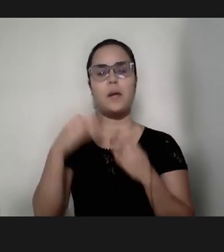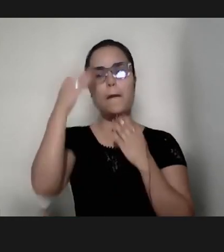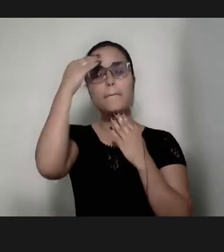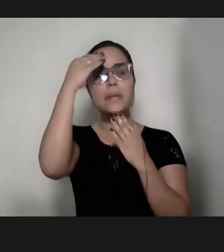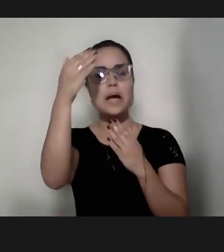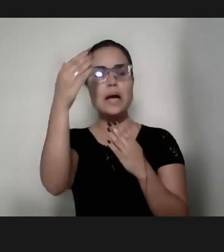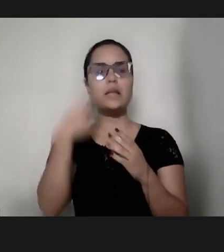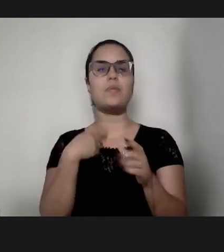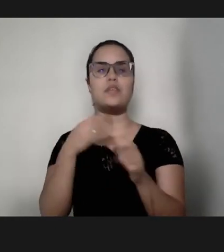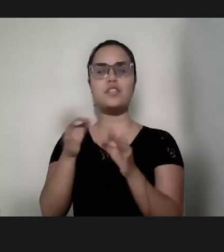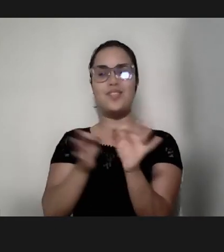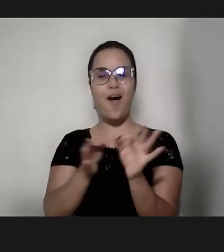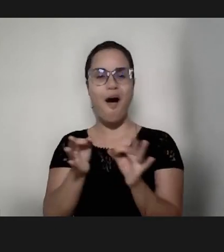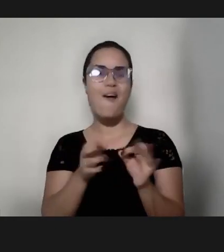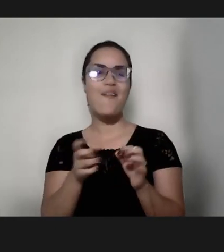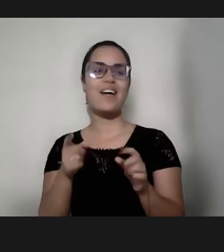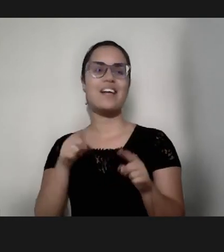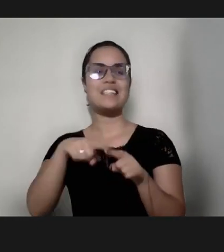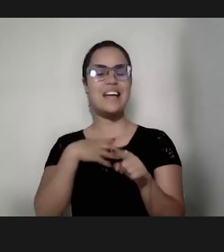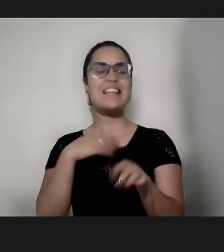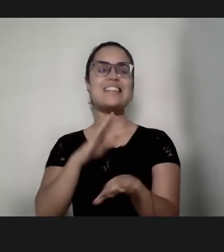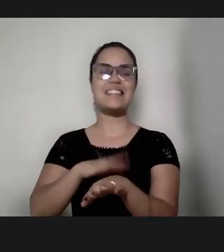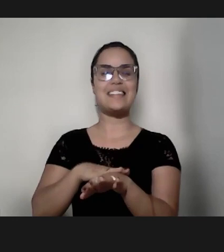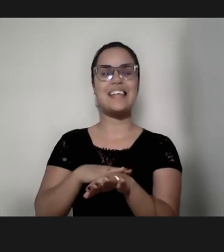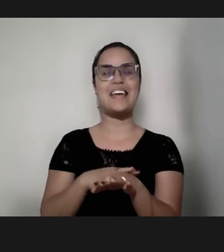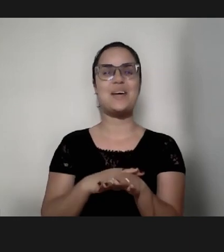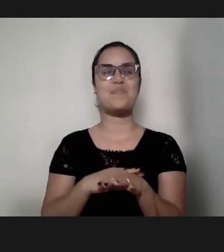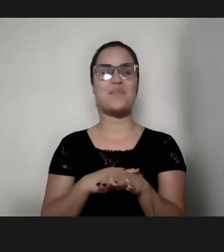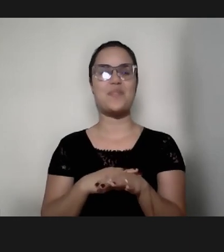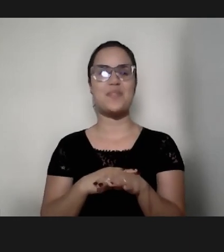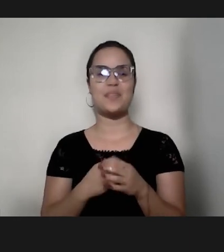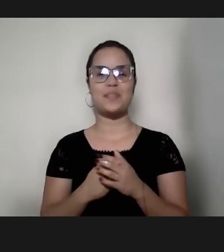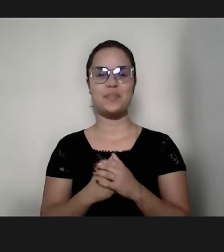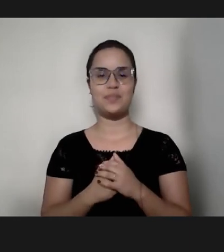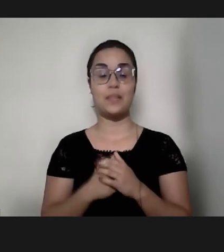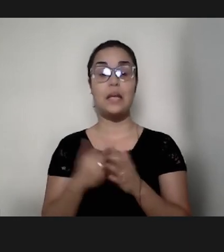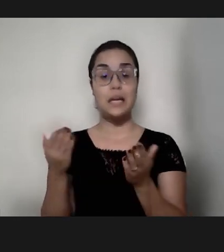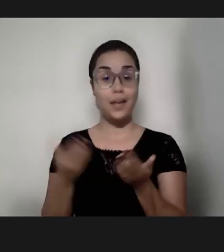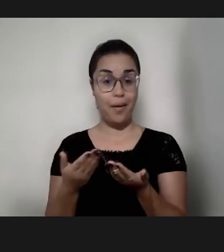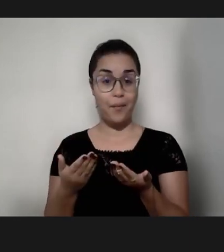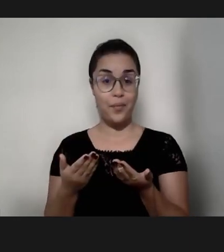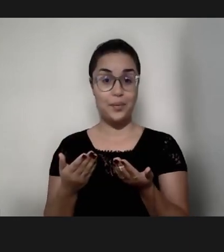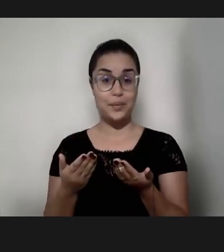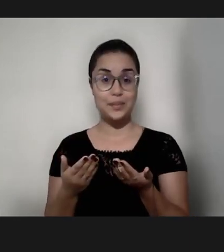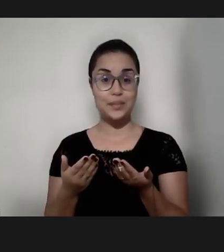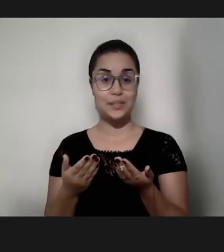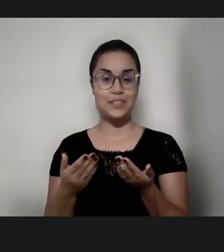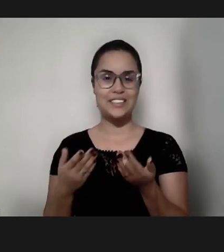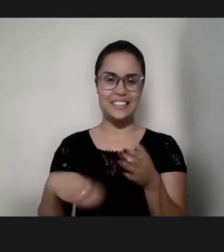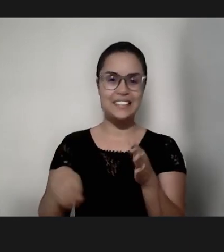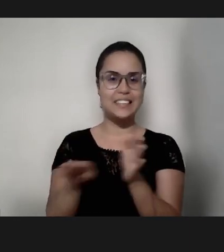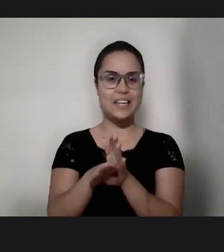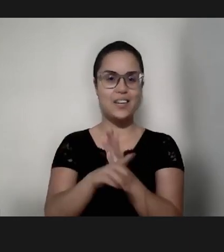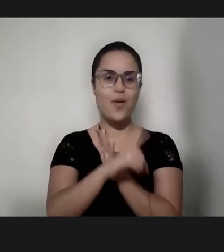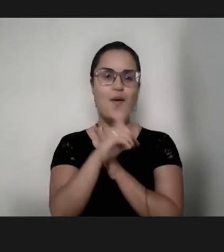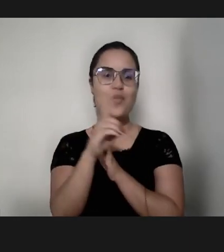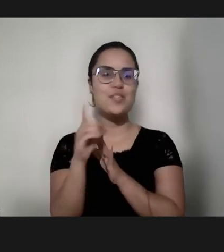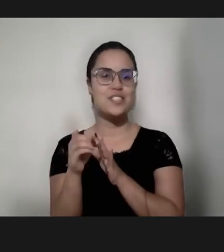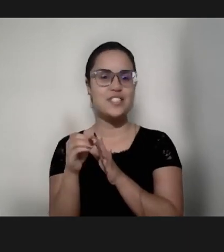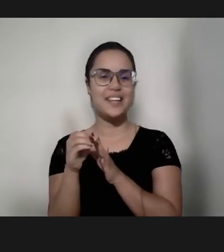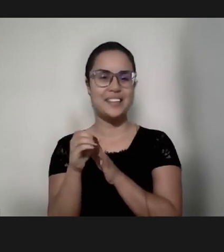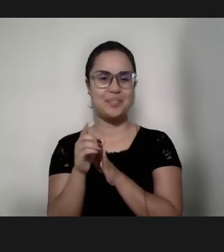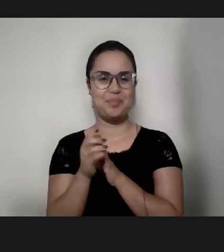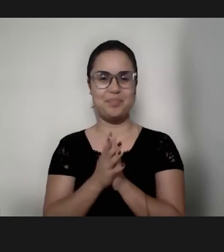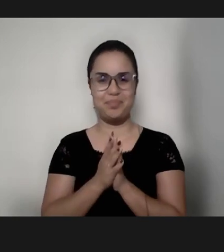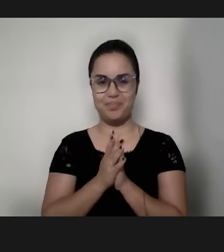planejando isso já tem um tempo, e hoje, né? Chegou o dia. Então, eu quero